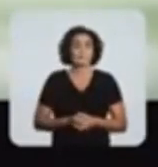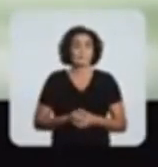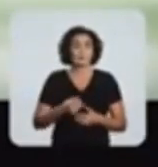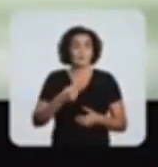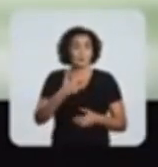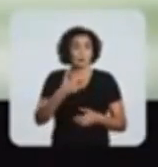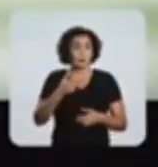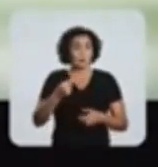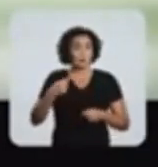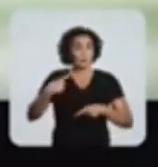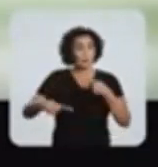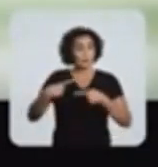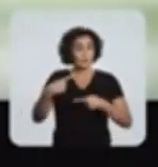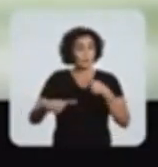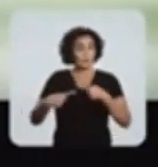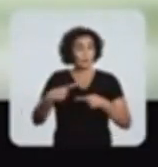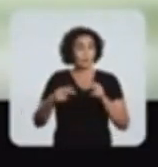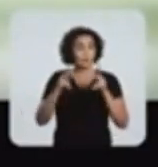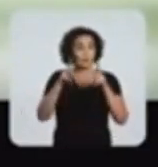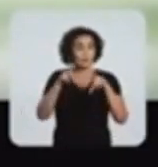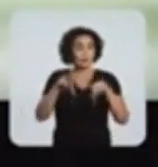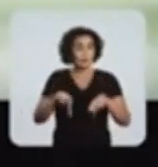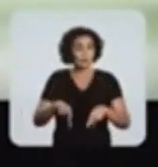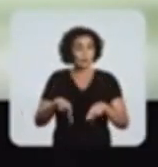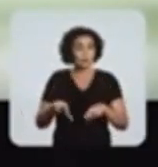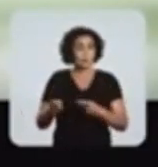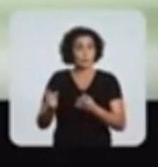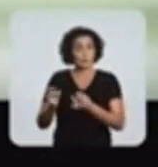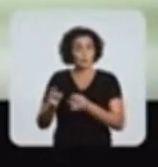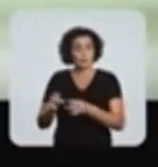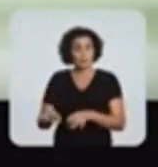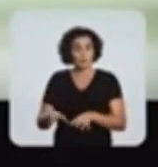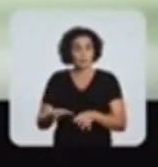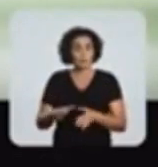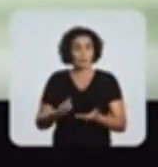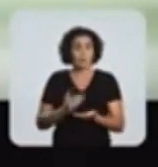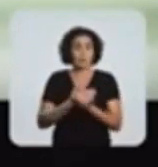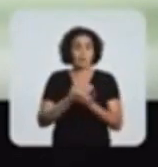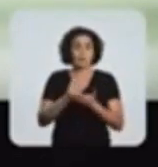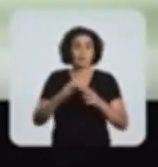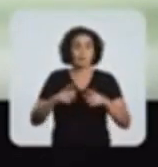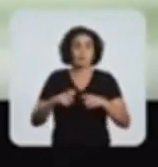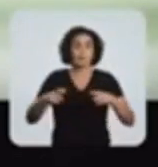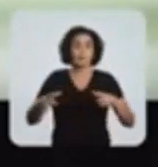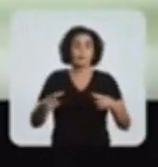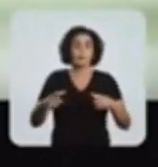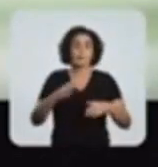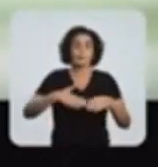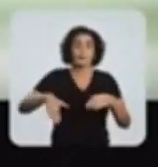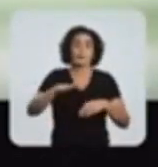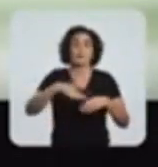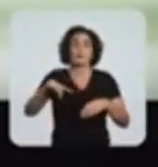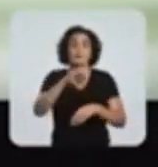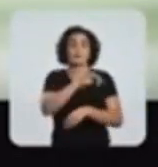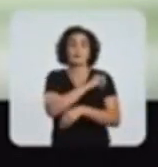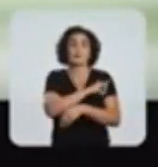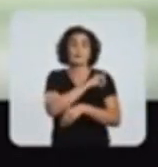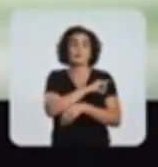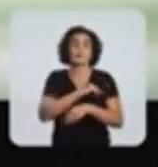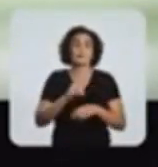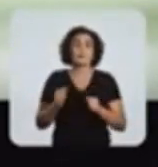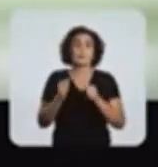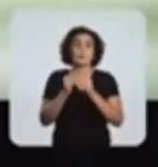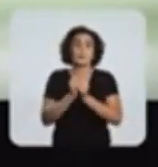Essa é minha primeira candidatura. Precisamos de renovação. A nova geração política tem que fazer a evolução. Sou